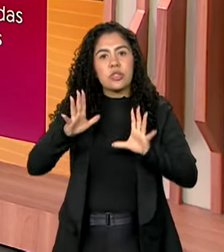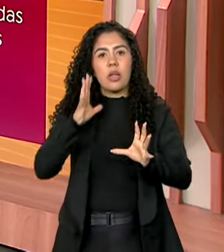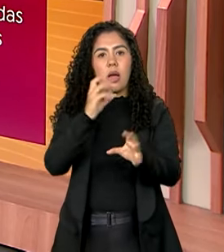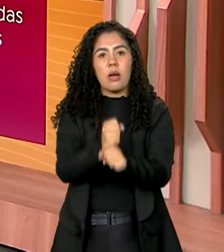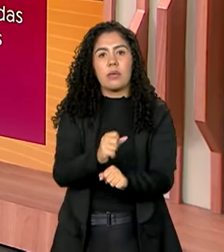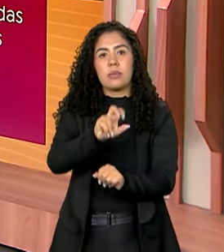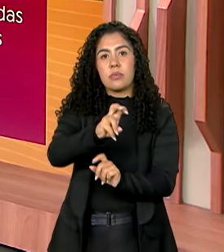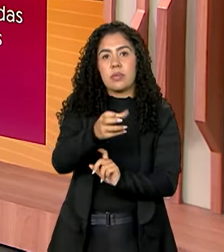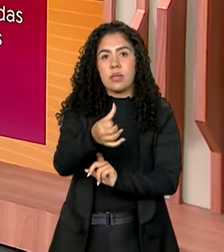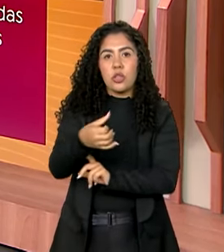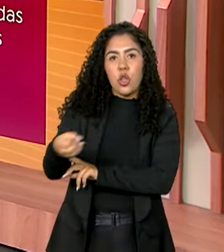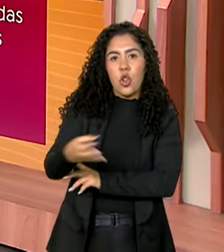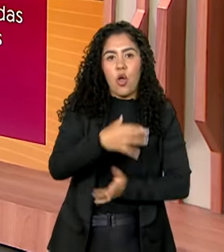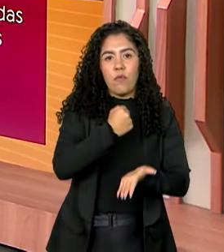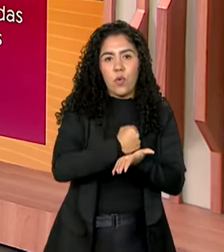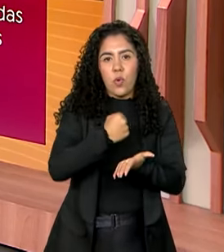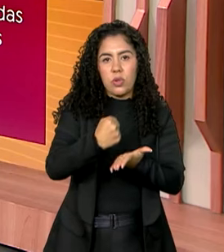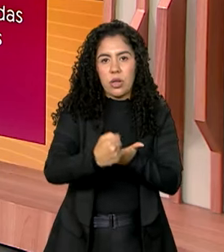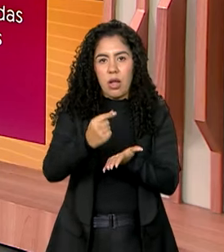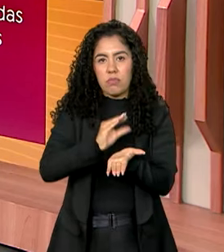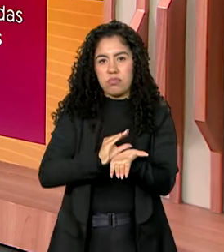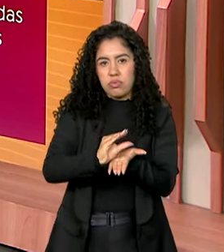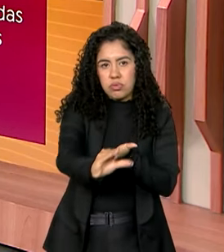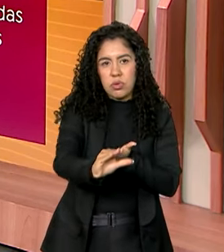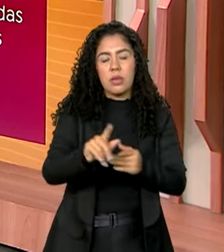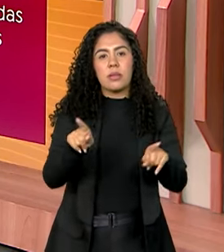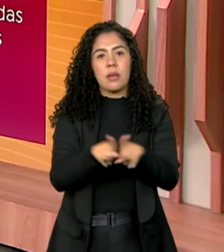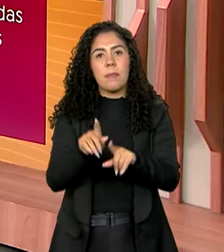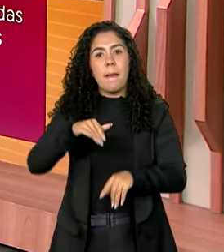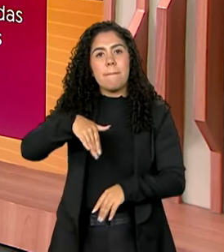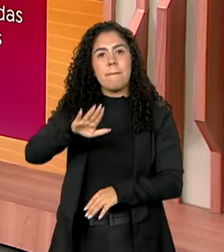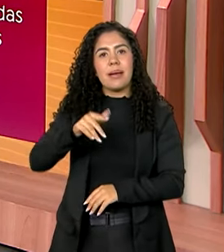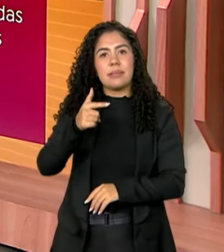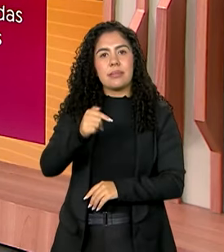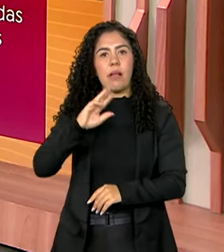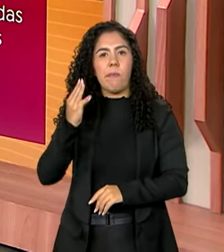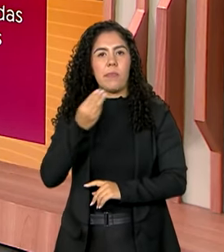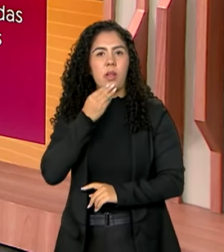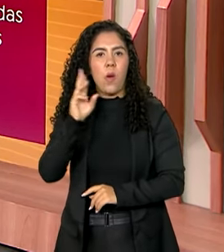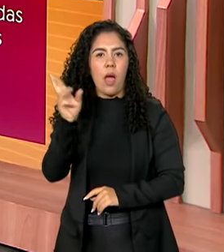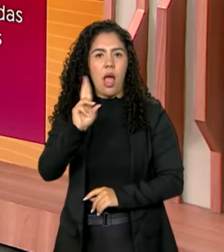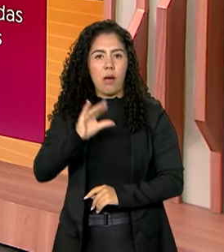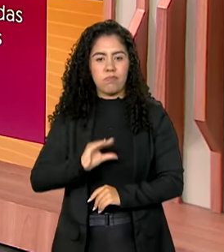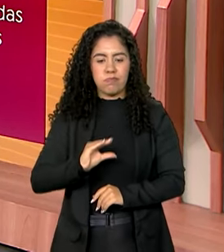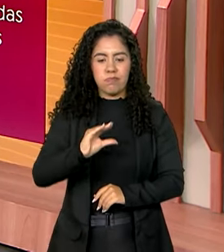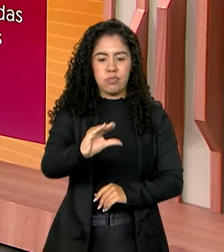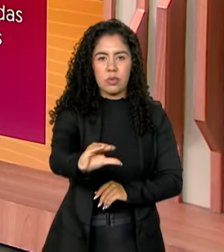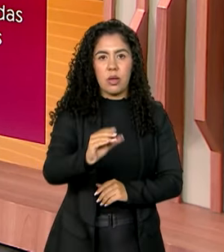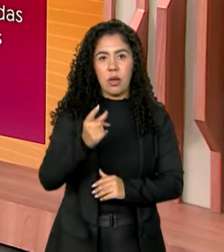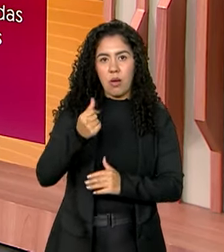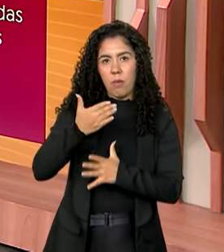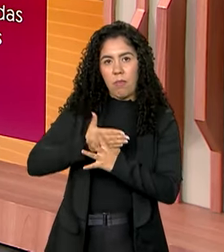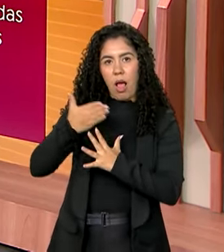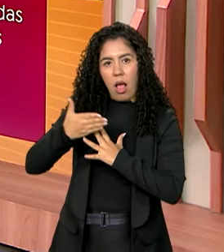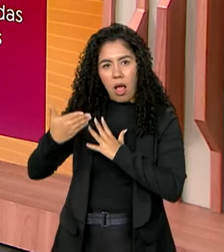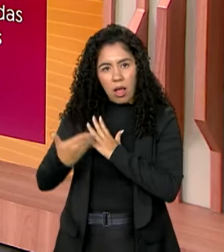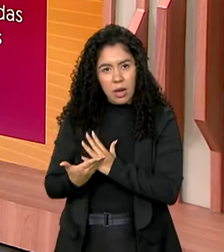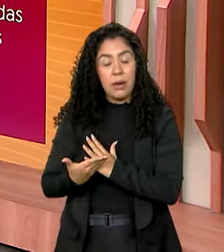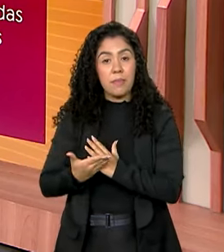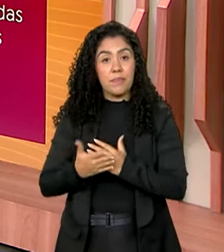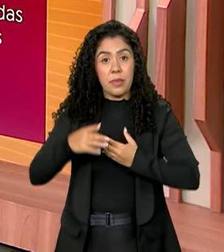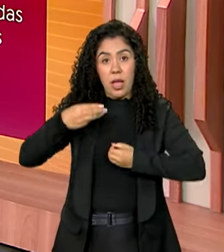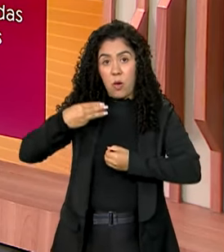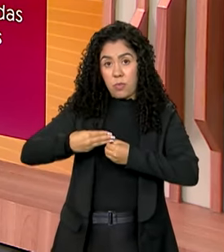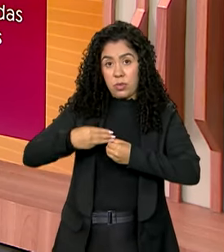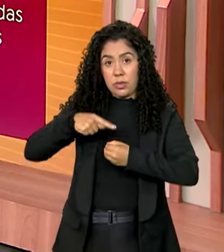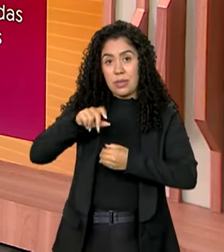novos contratos de financiamento e liberados mais de 7 milhões de reais em créditos. A cidade de